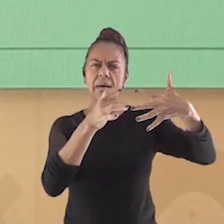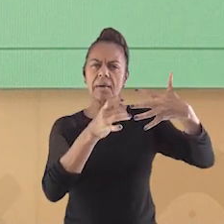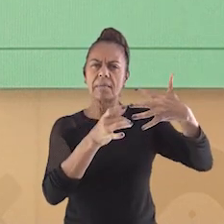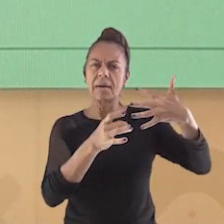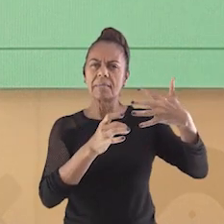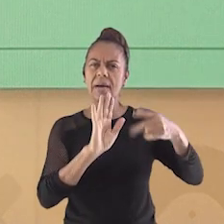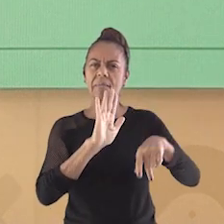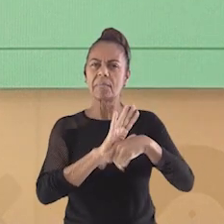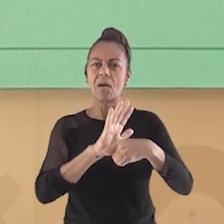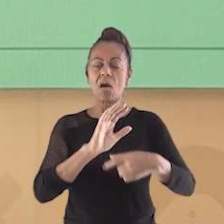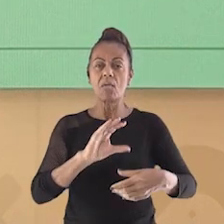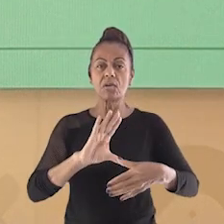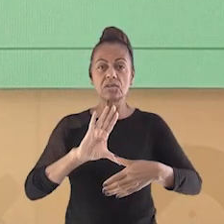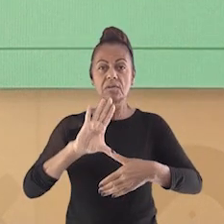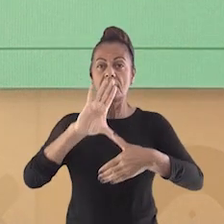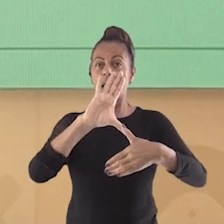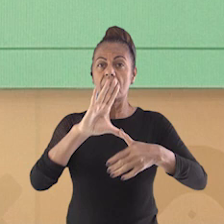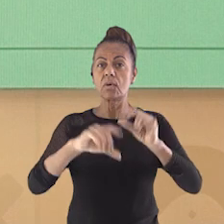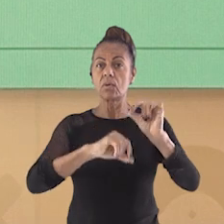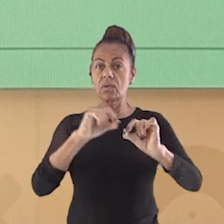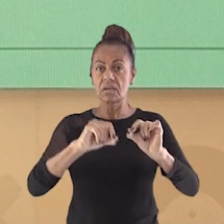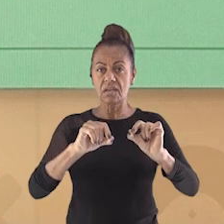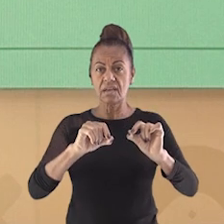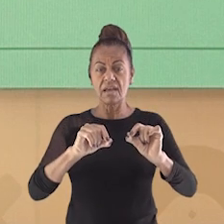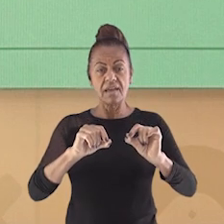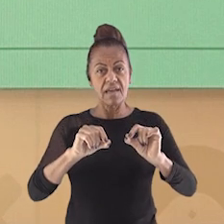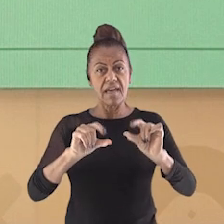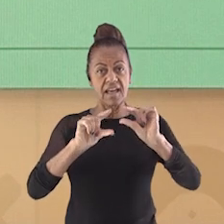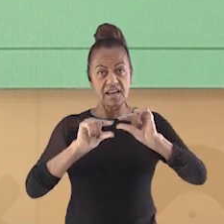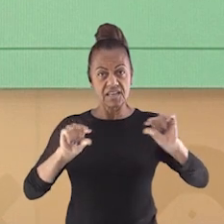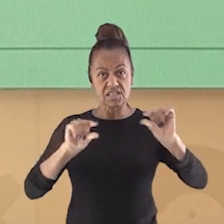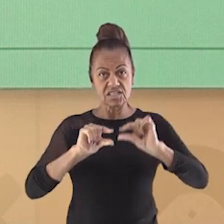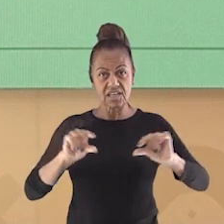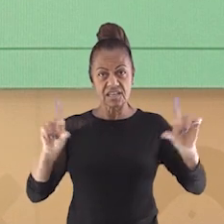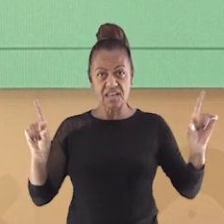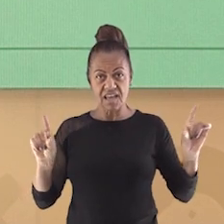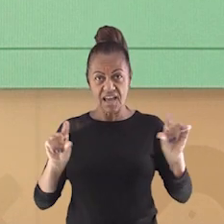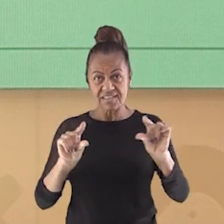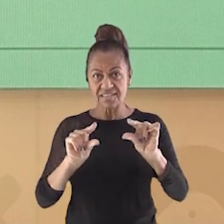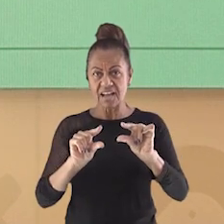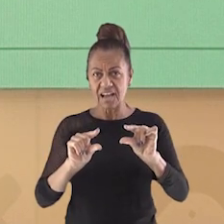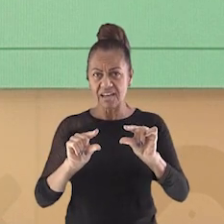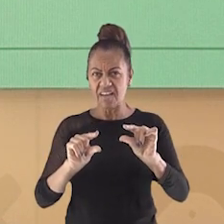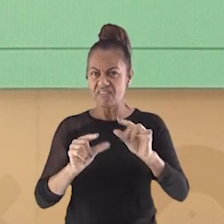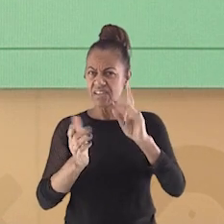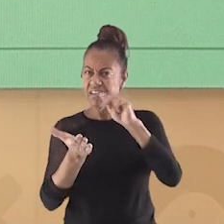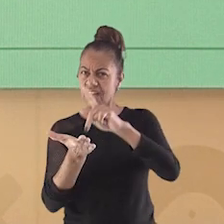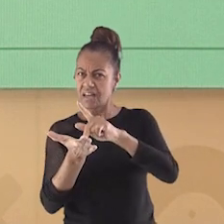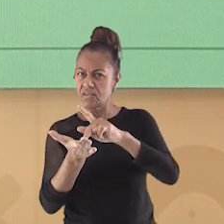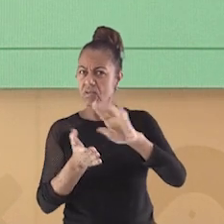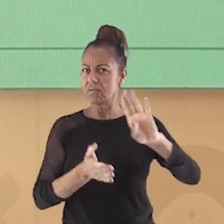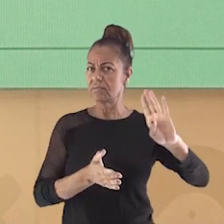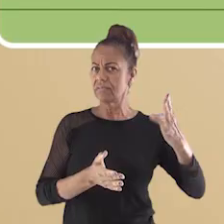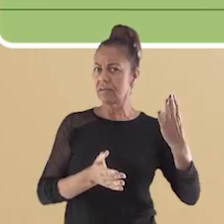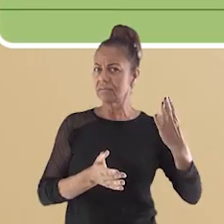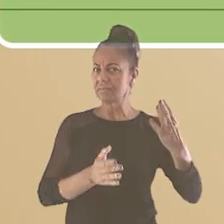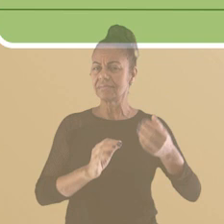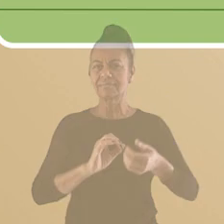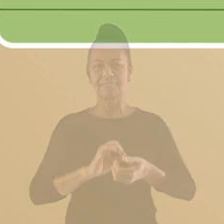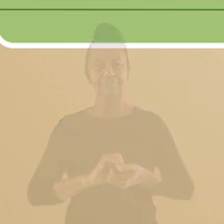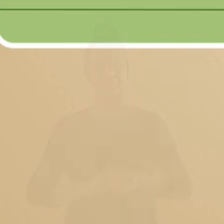todos os mapas são a legenda e a escala. Verdadeiro ou falso? 15 segundos.